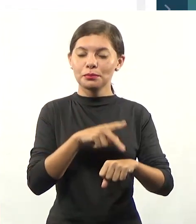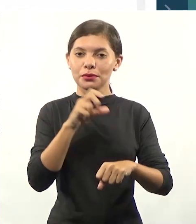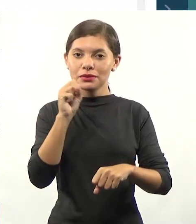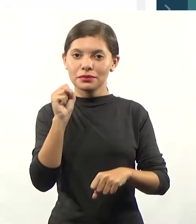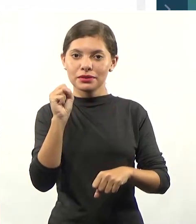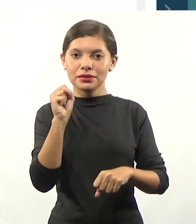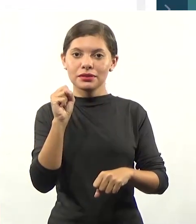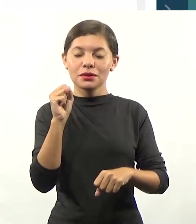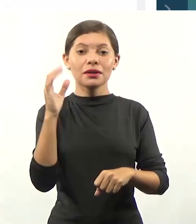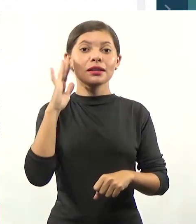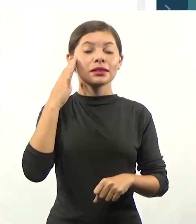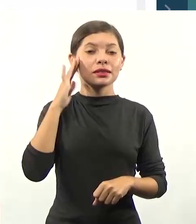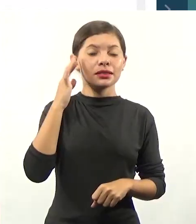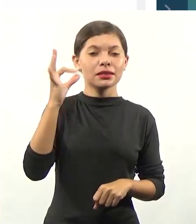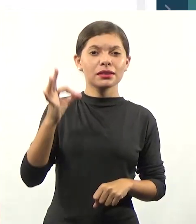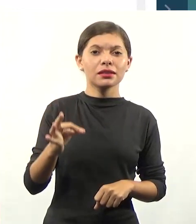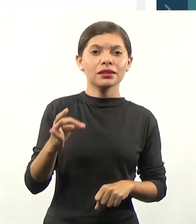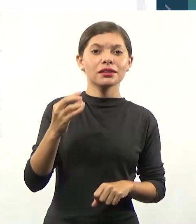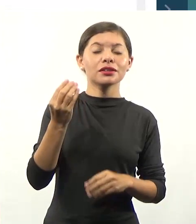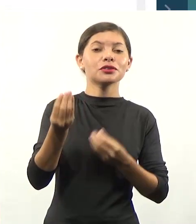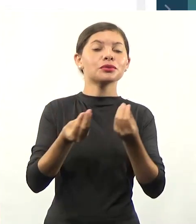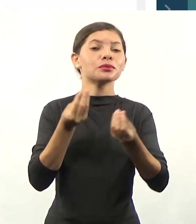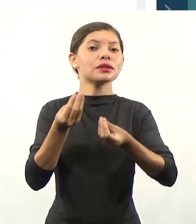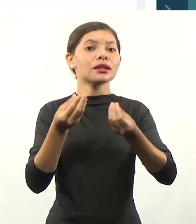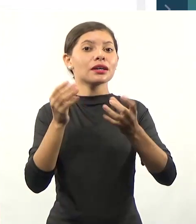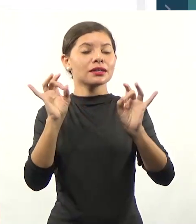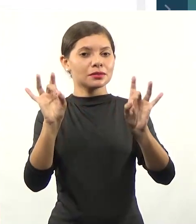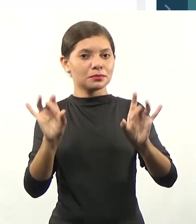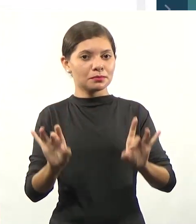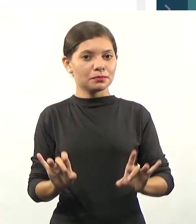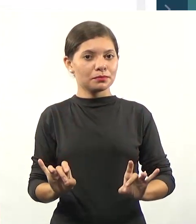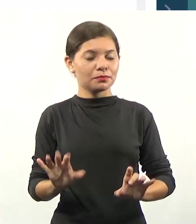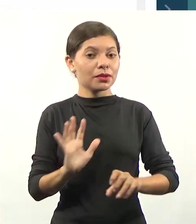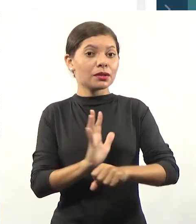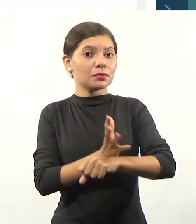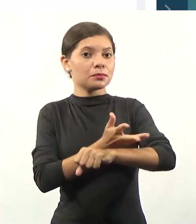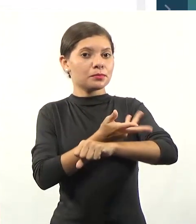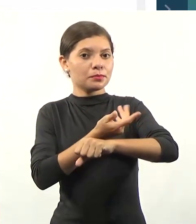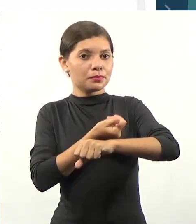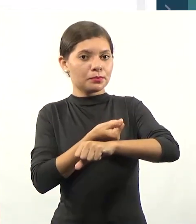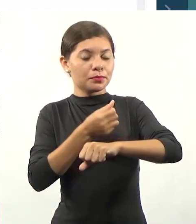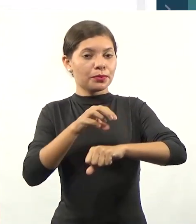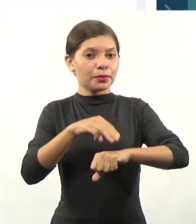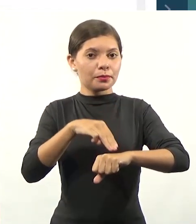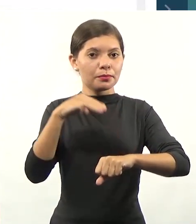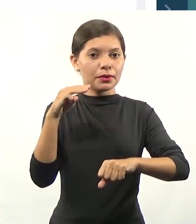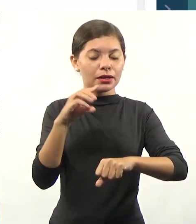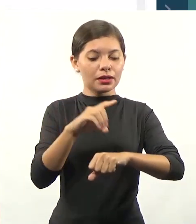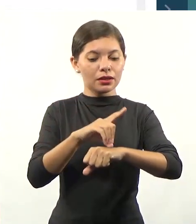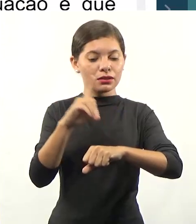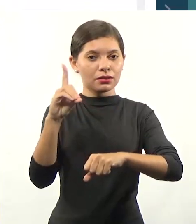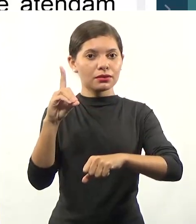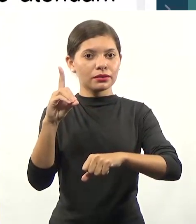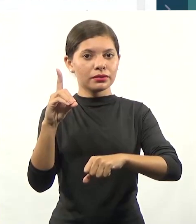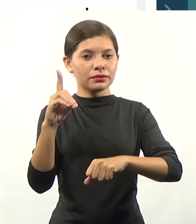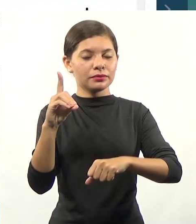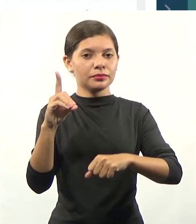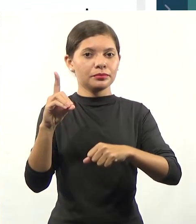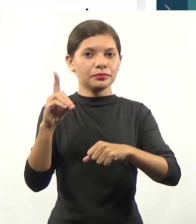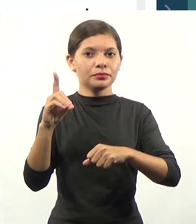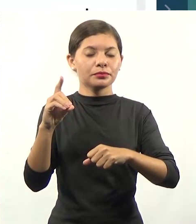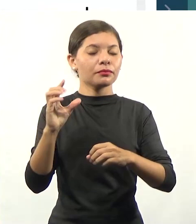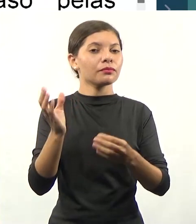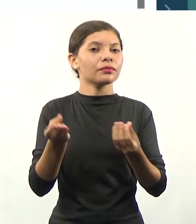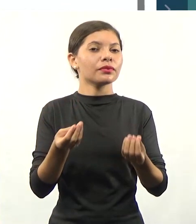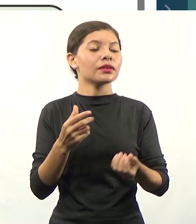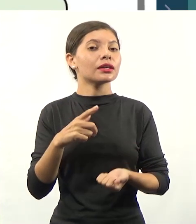compreende tanto a especialização e o aperfeiçoamento quanto o mestrado e o doutorado. E